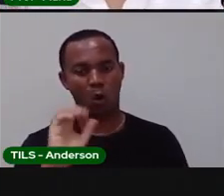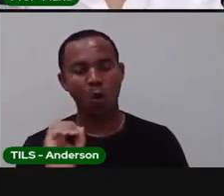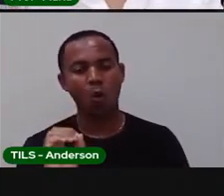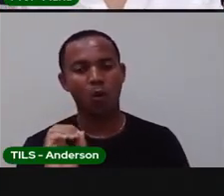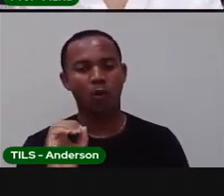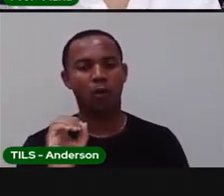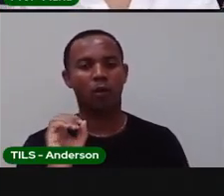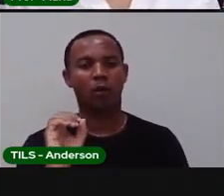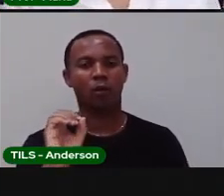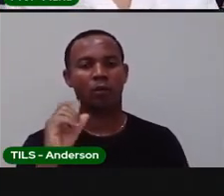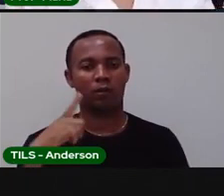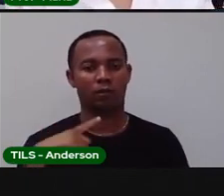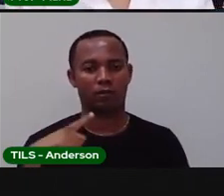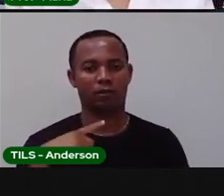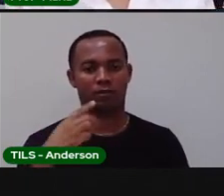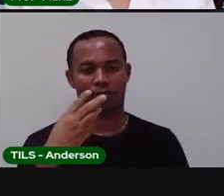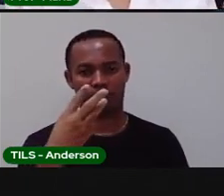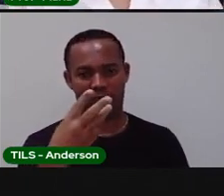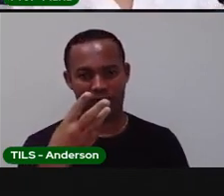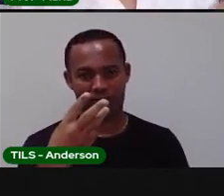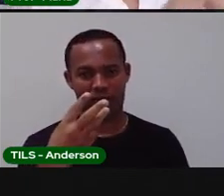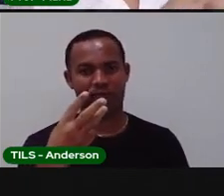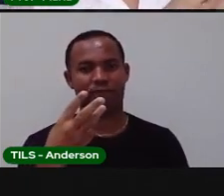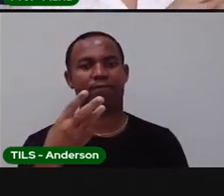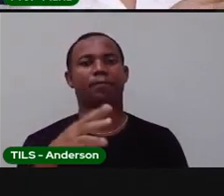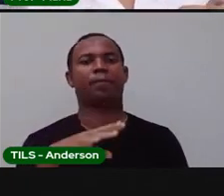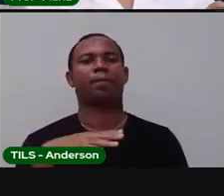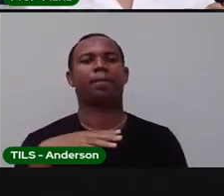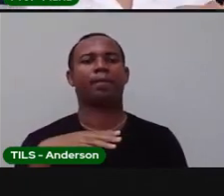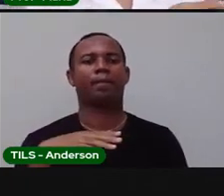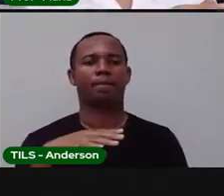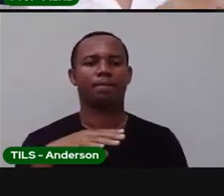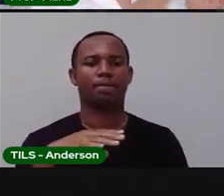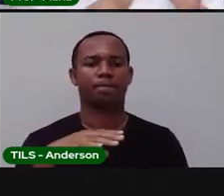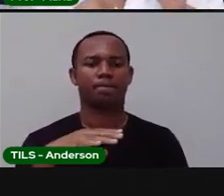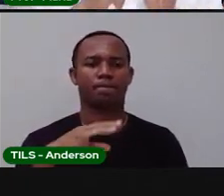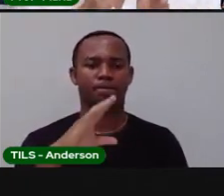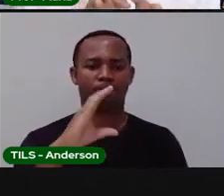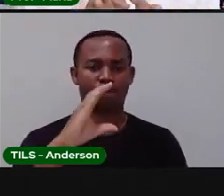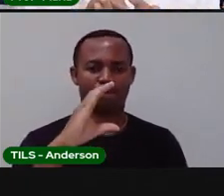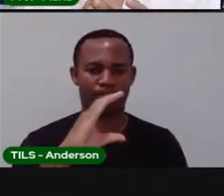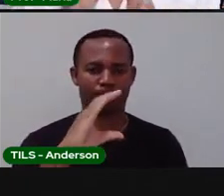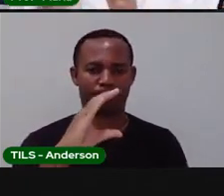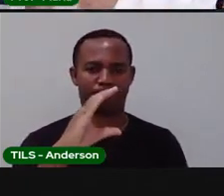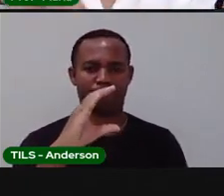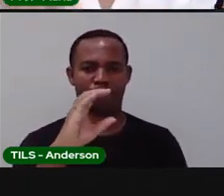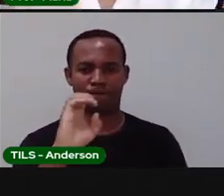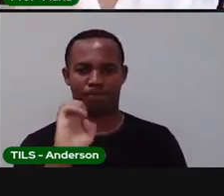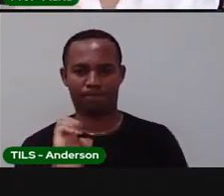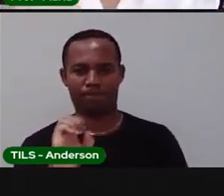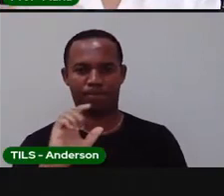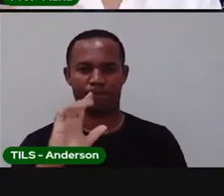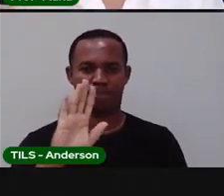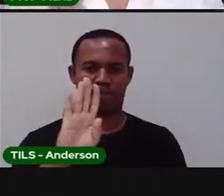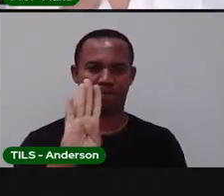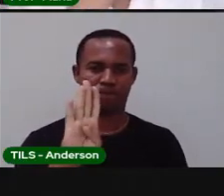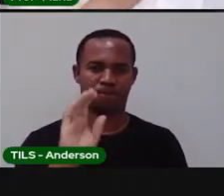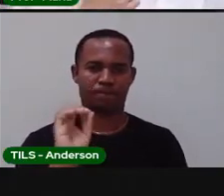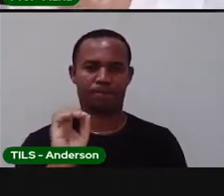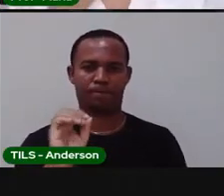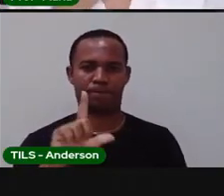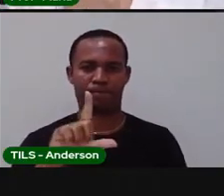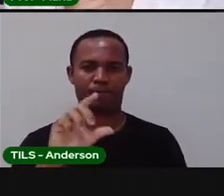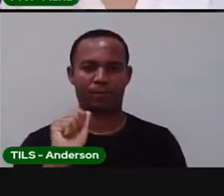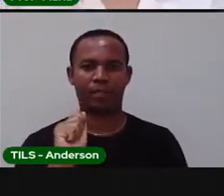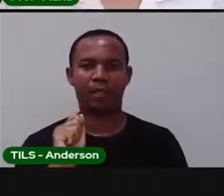Ló. Cebola. Cê. Bô. Lá. E a